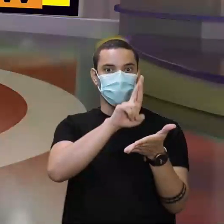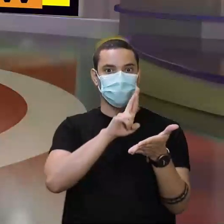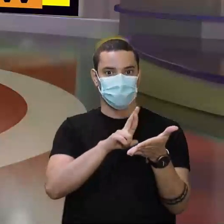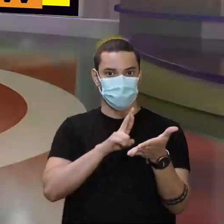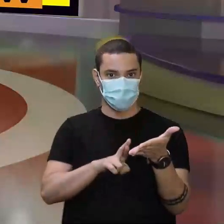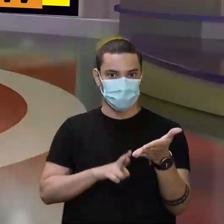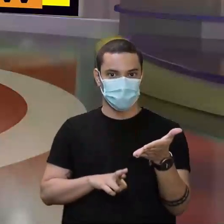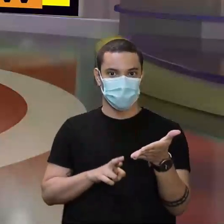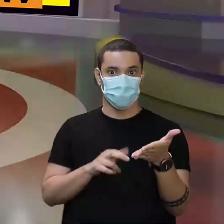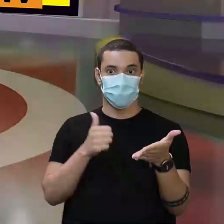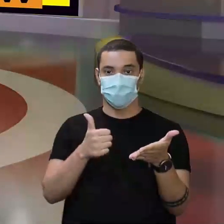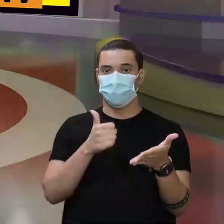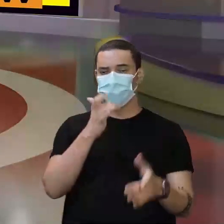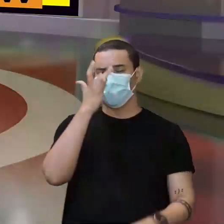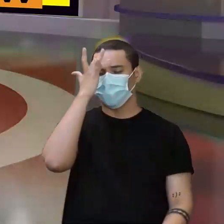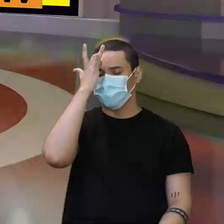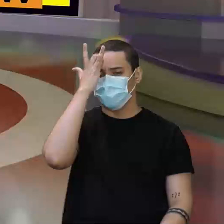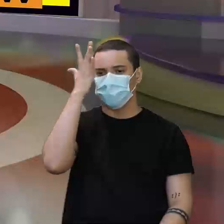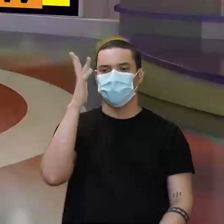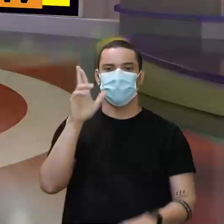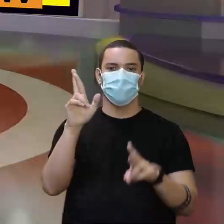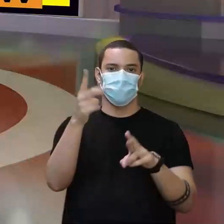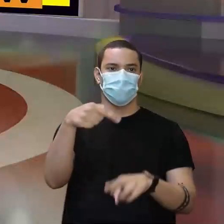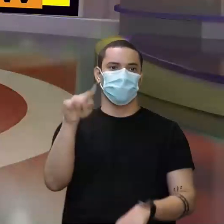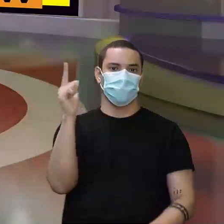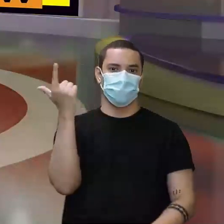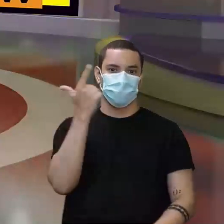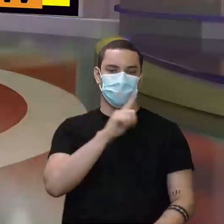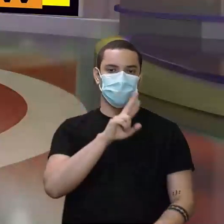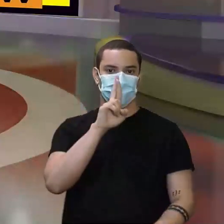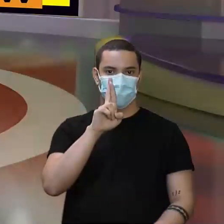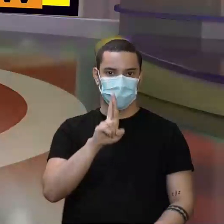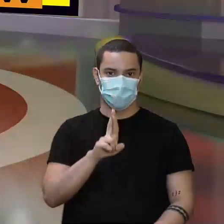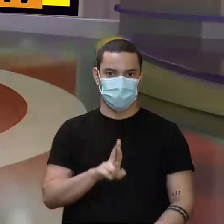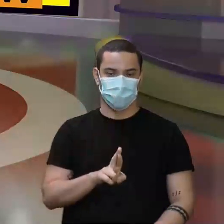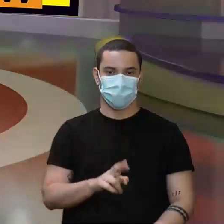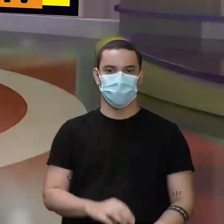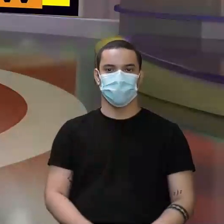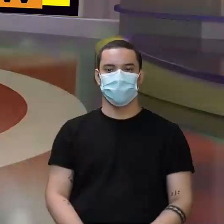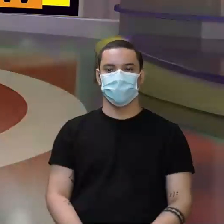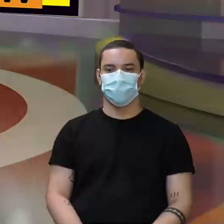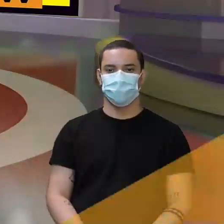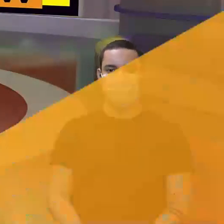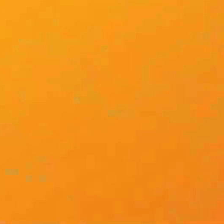Está super easy, super fácil. Espero que vocês deem conta. Be right back.